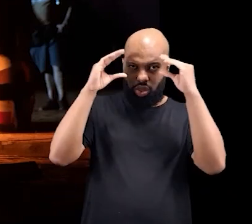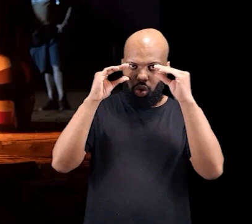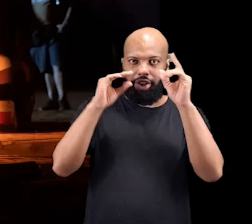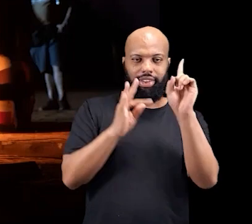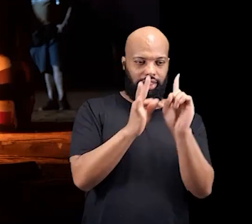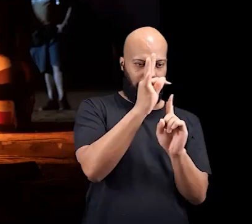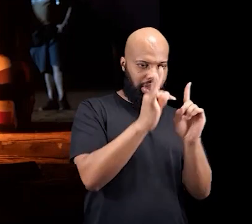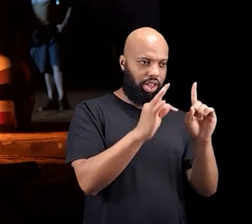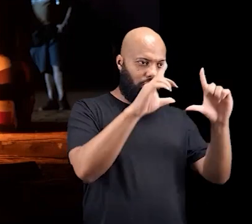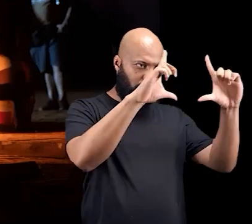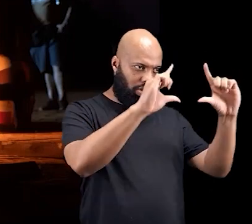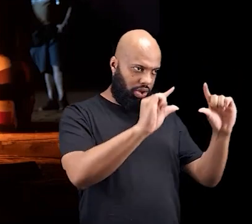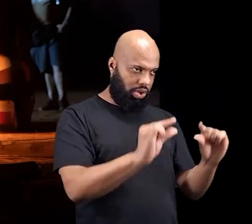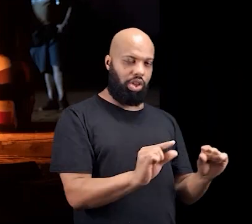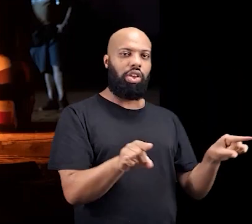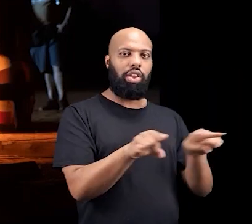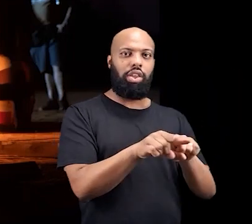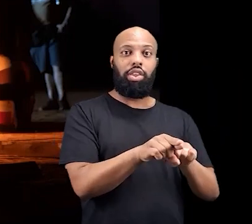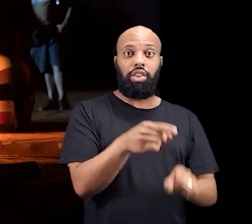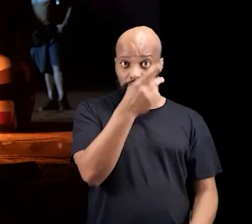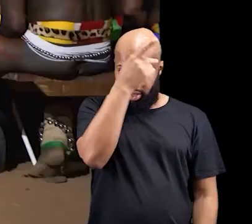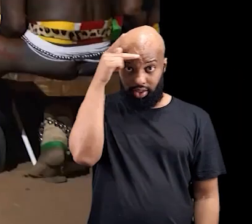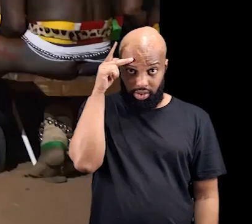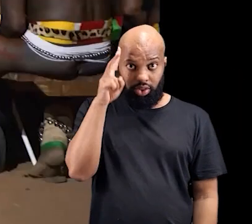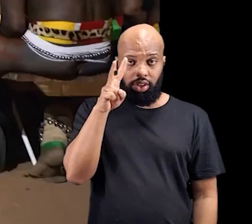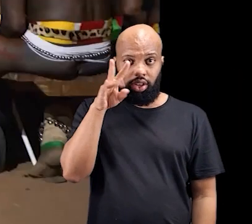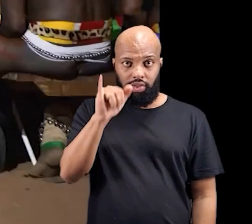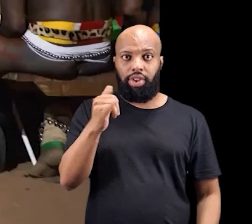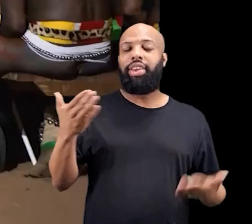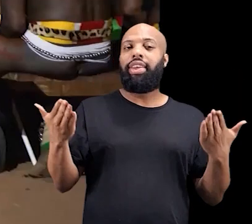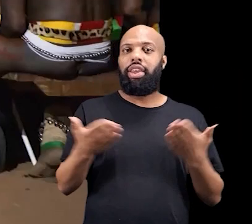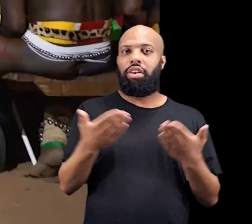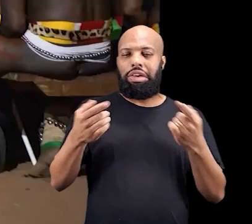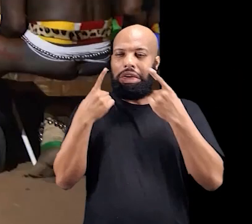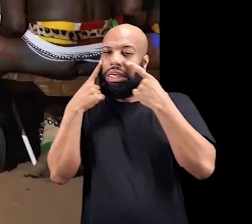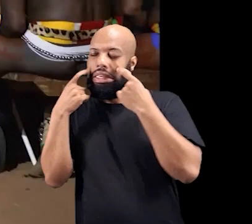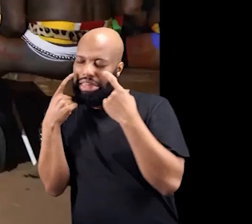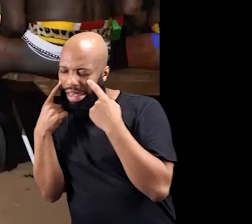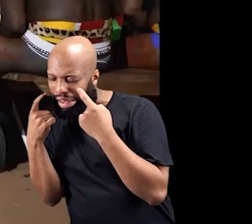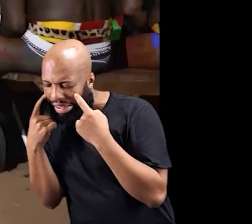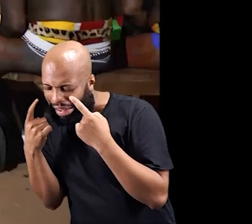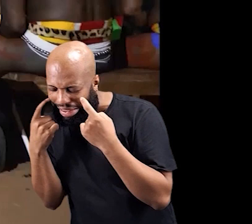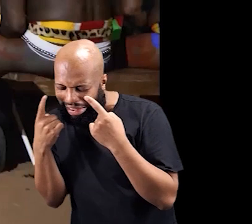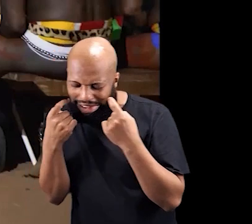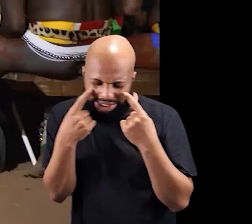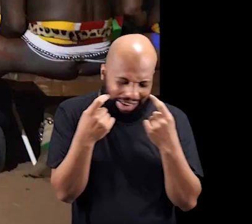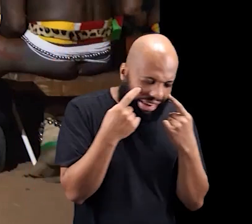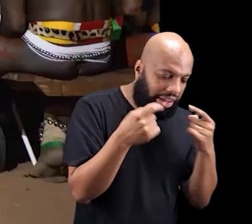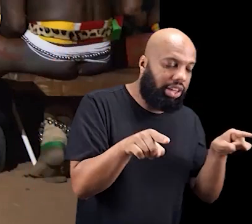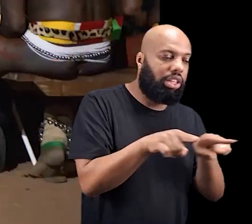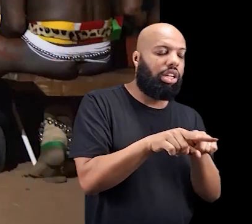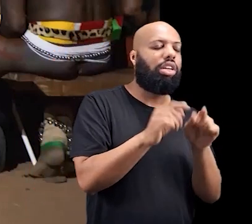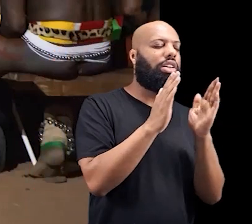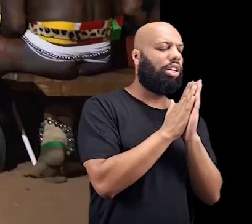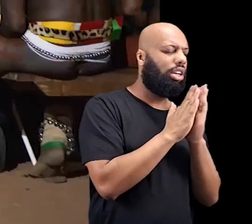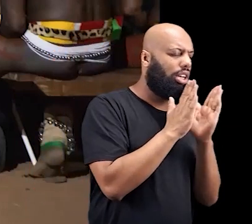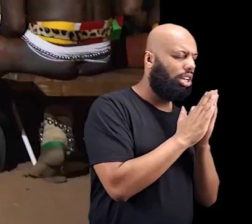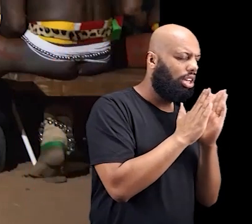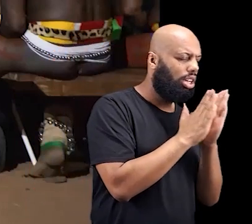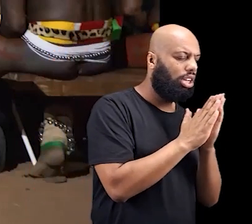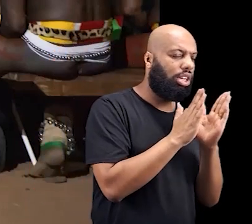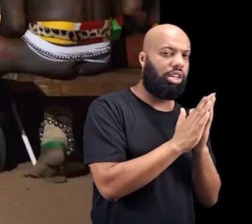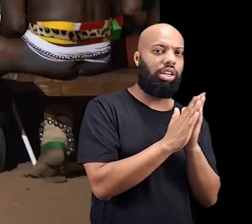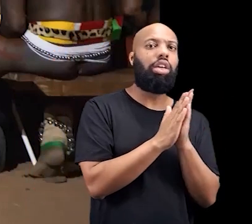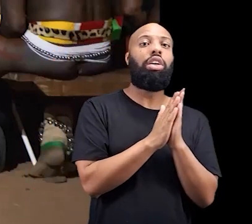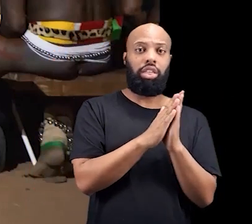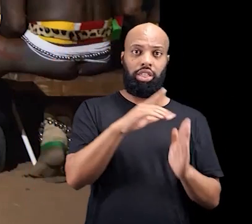né? Porque ao cair da noite, a temperatura também cai e as pessoas vão se revezar entre choros, lamentos